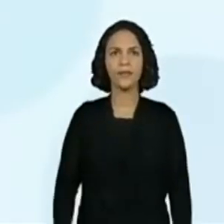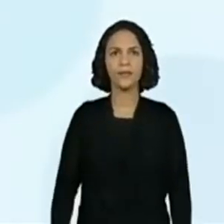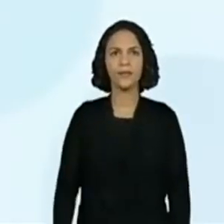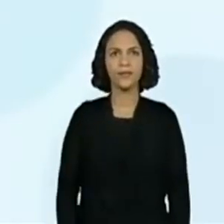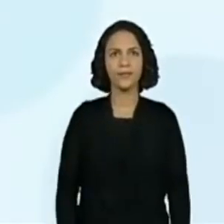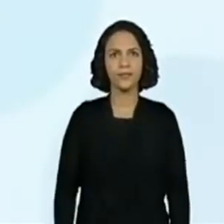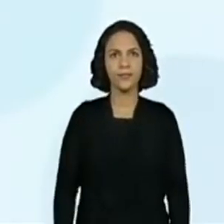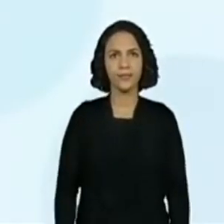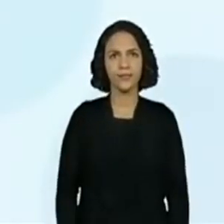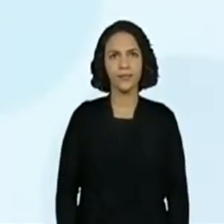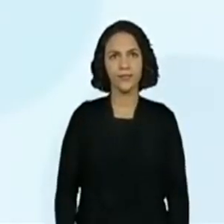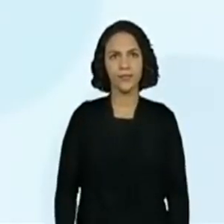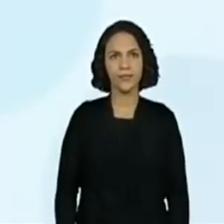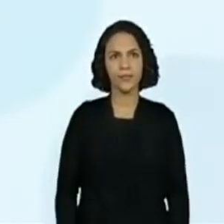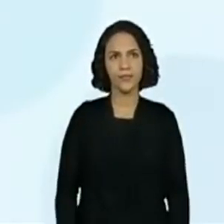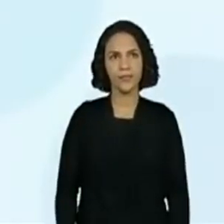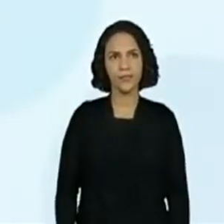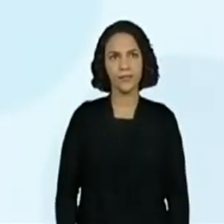Lua.